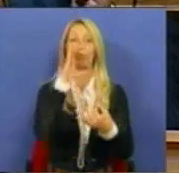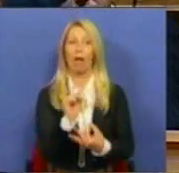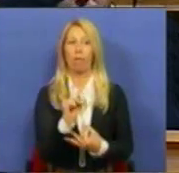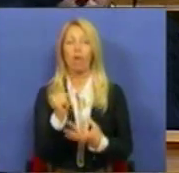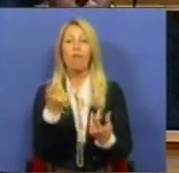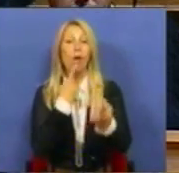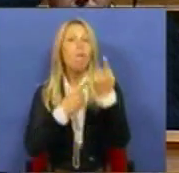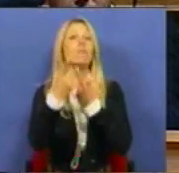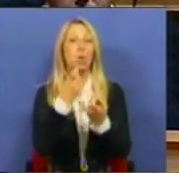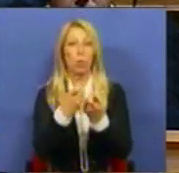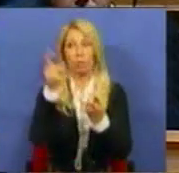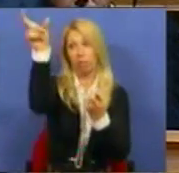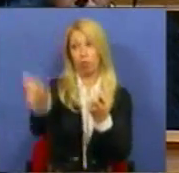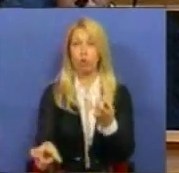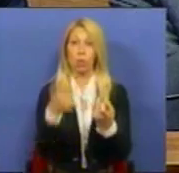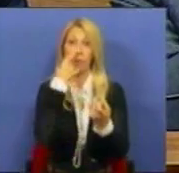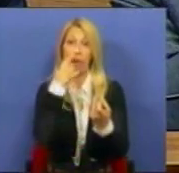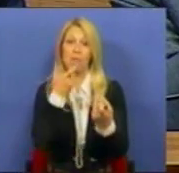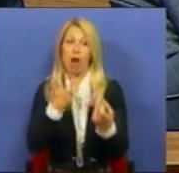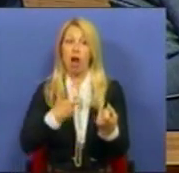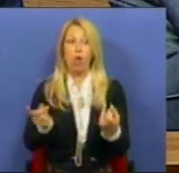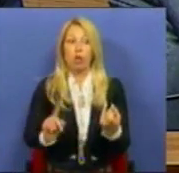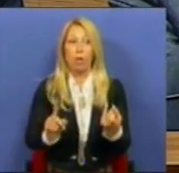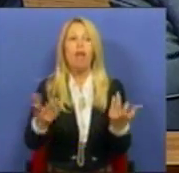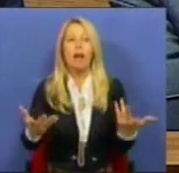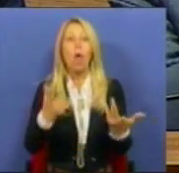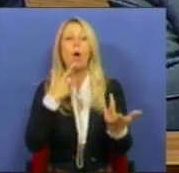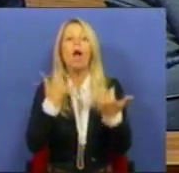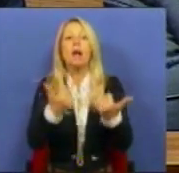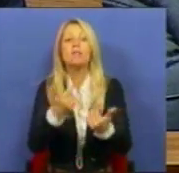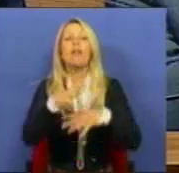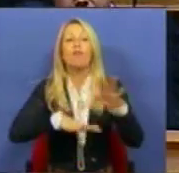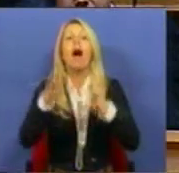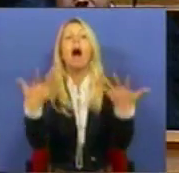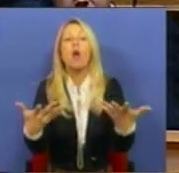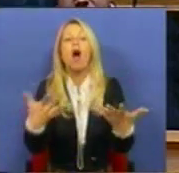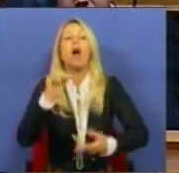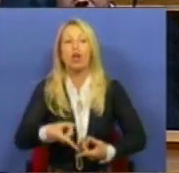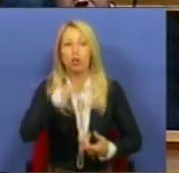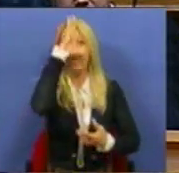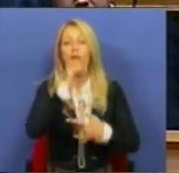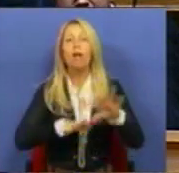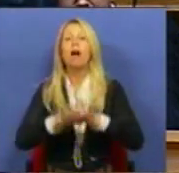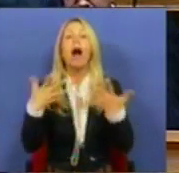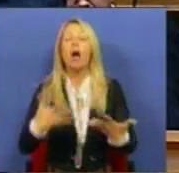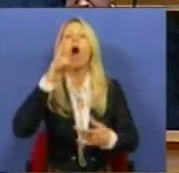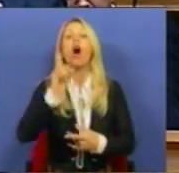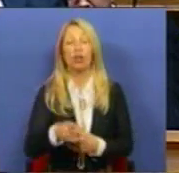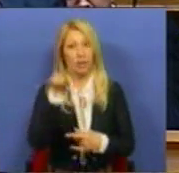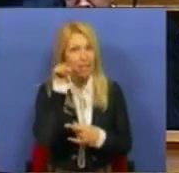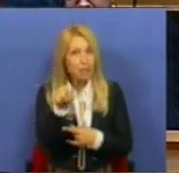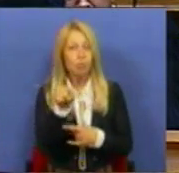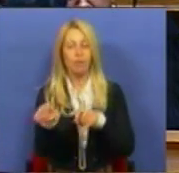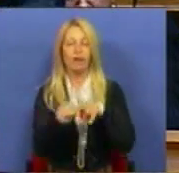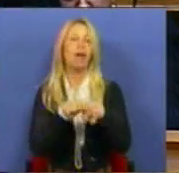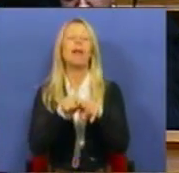fiz, a que o Sr. preferiu não responder, é o que é que se fará agora, o que é que o Estado fará agora. E isso é interesse estratégico